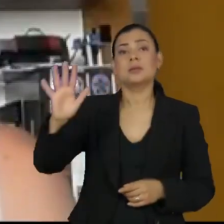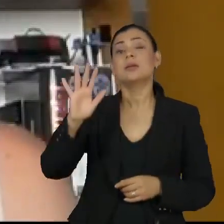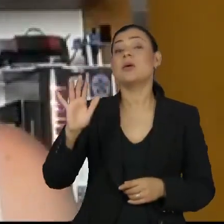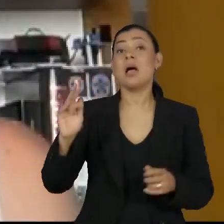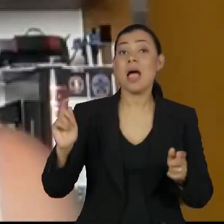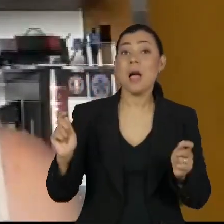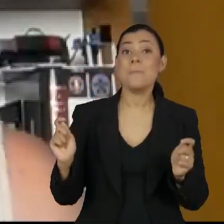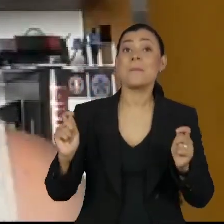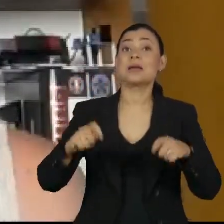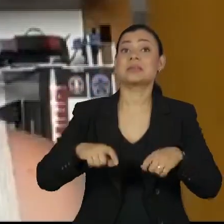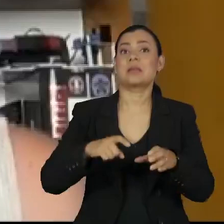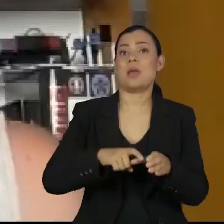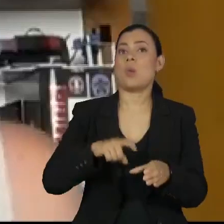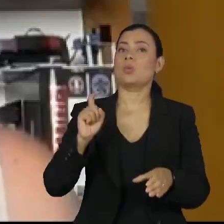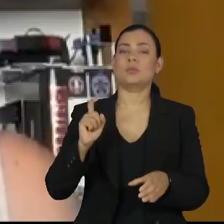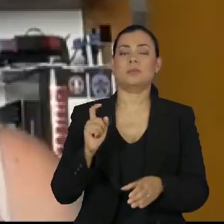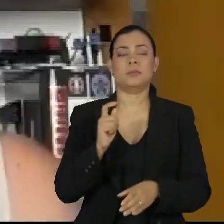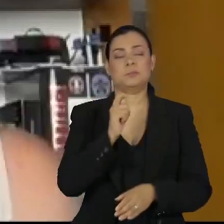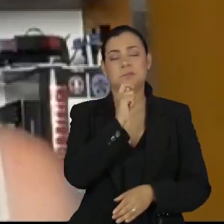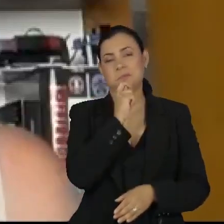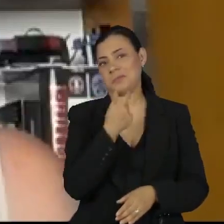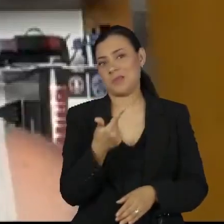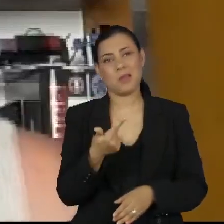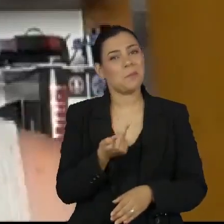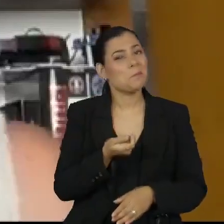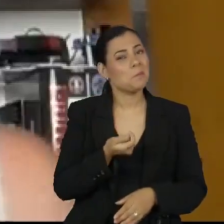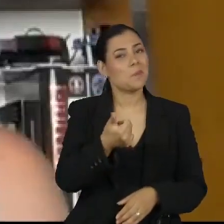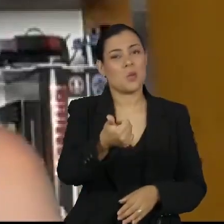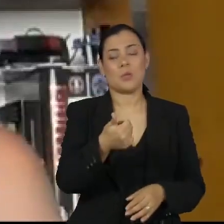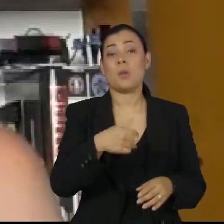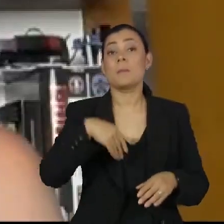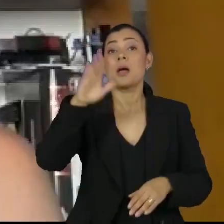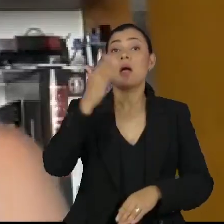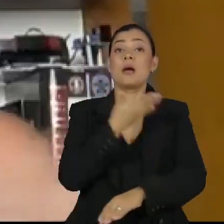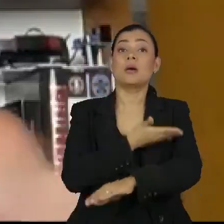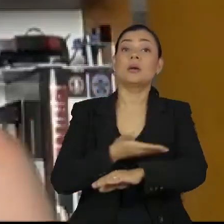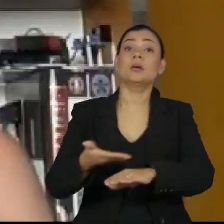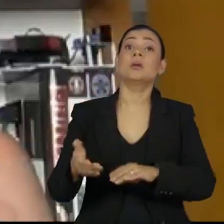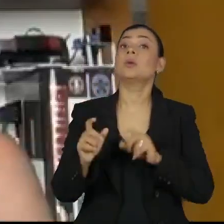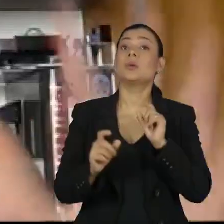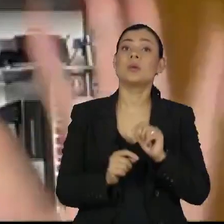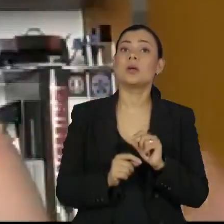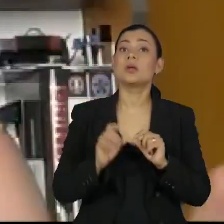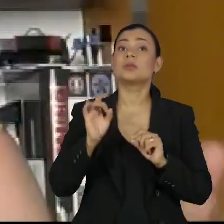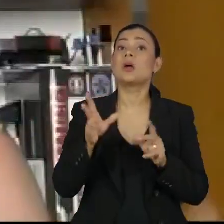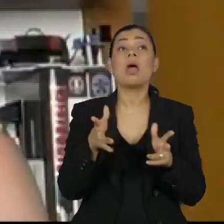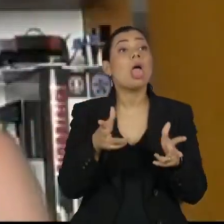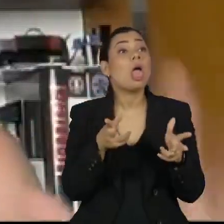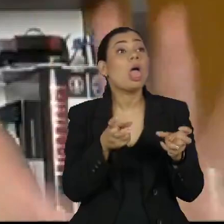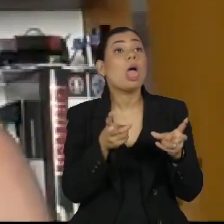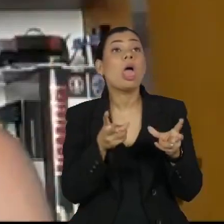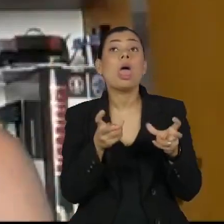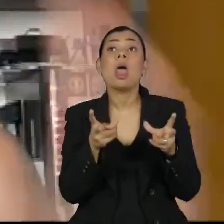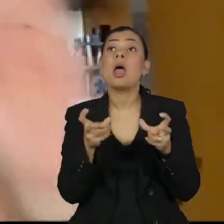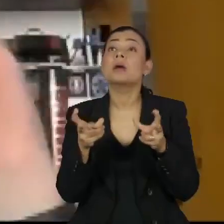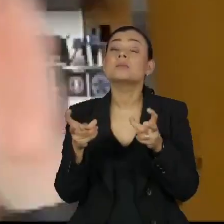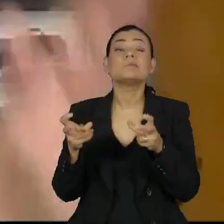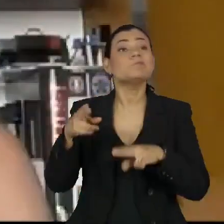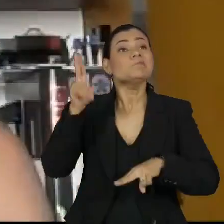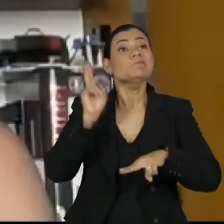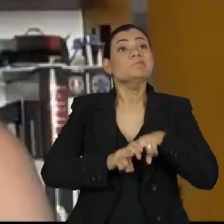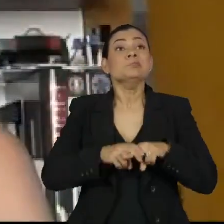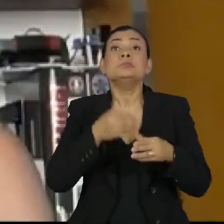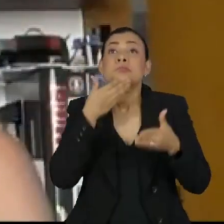capacidade de autonomia, eles estão muito mais acostumados a serem meros consumidores passivos, sentar,